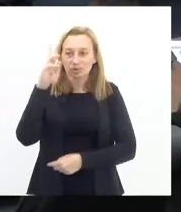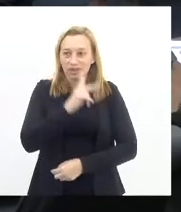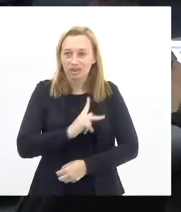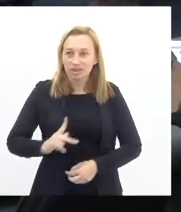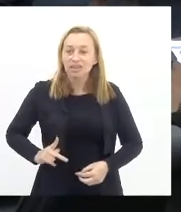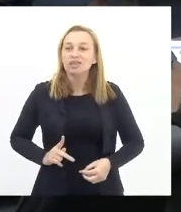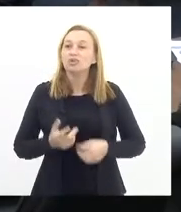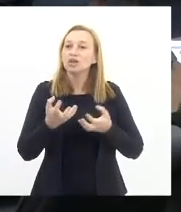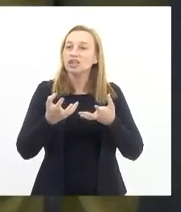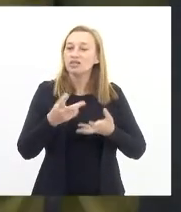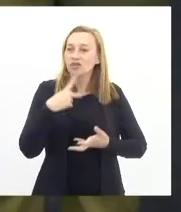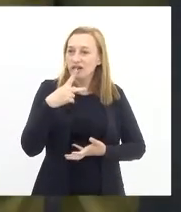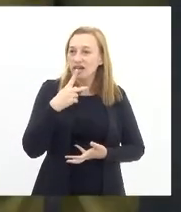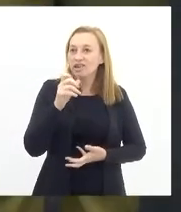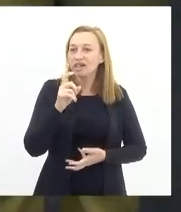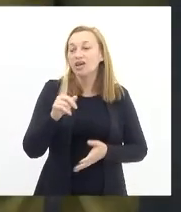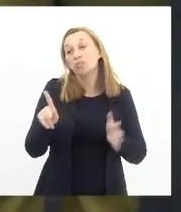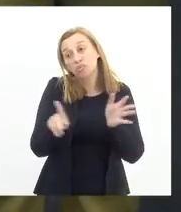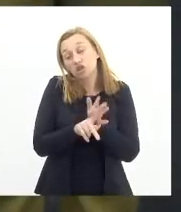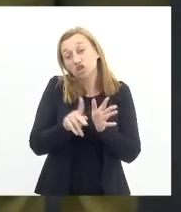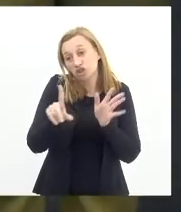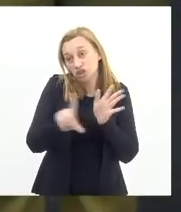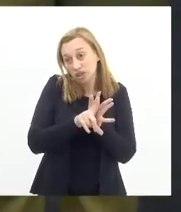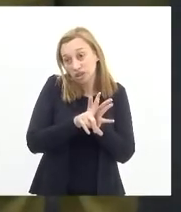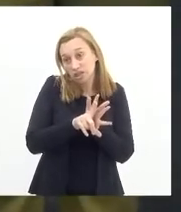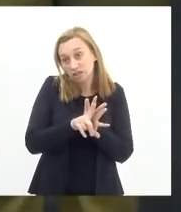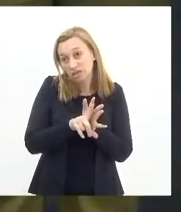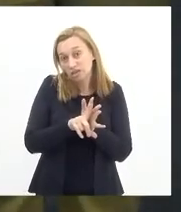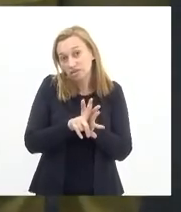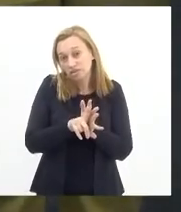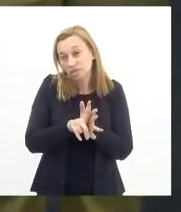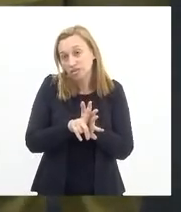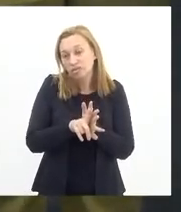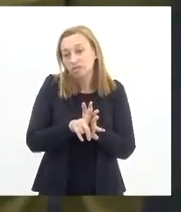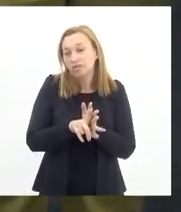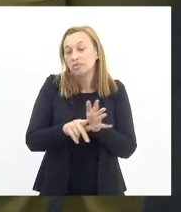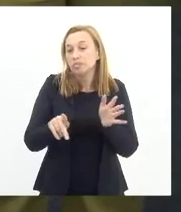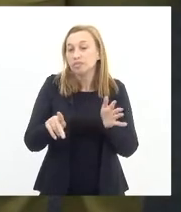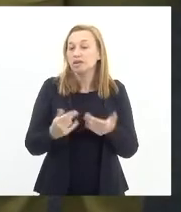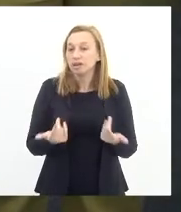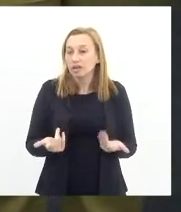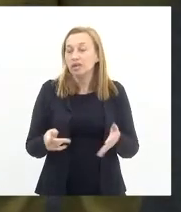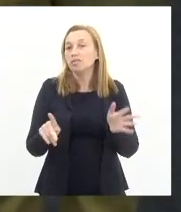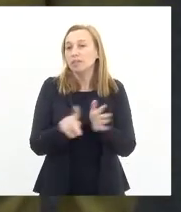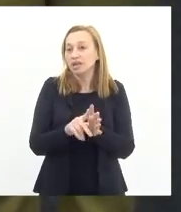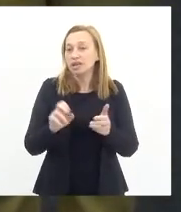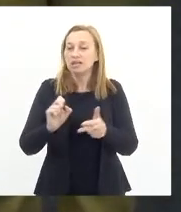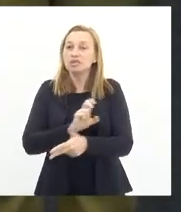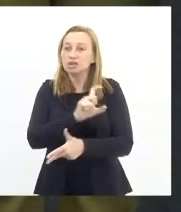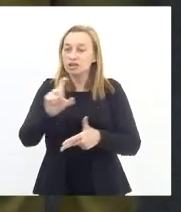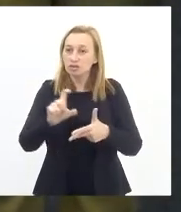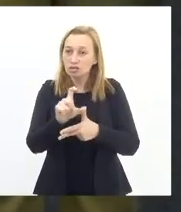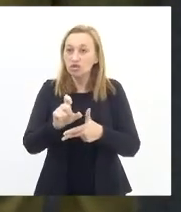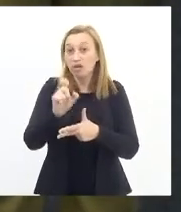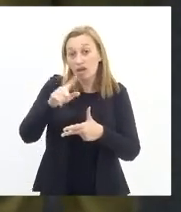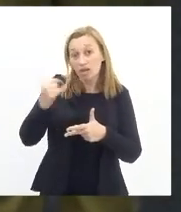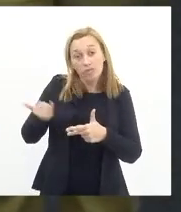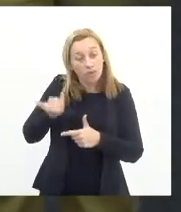queria dizer que é um projeto de lei de autoria do executivo projeto importante